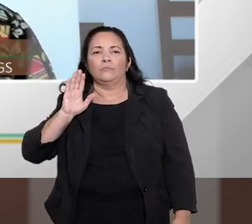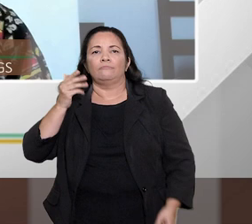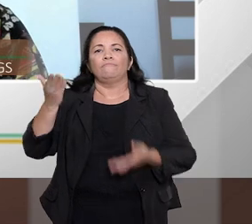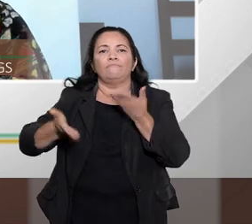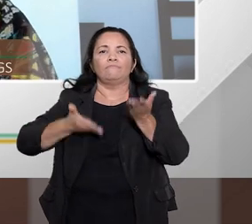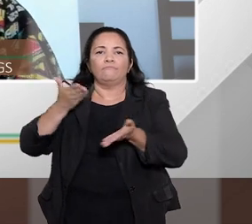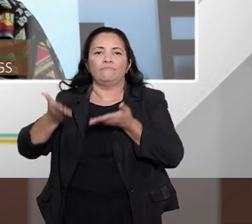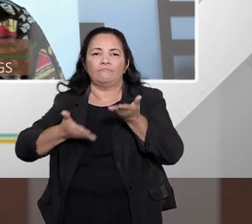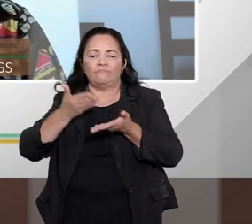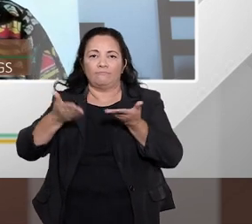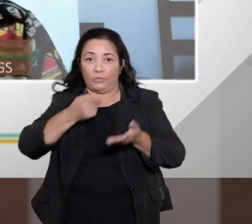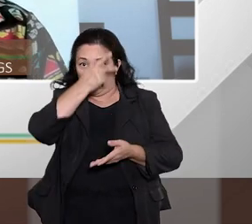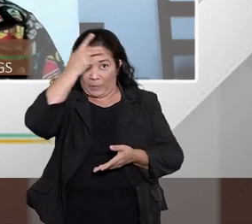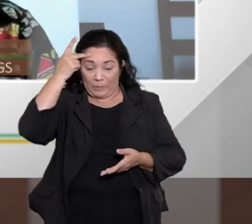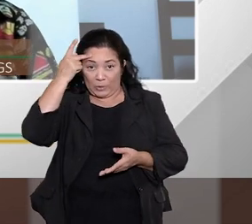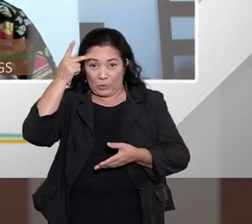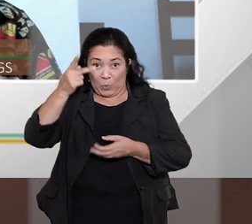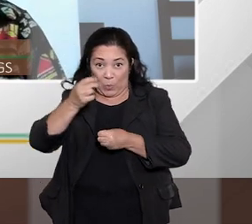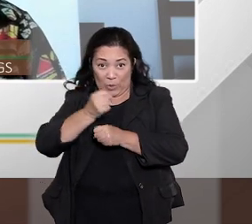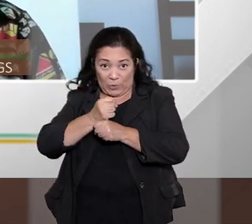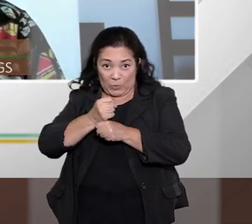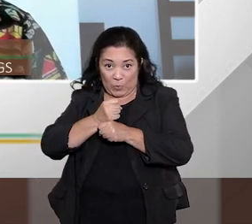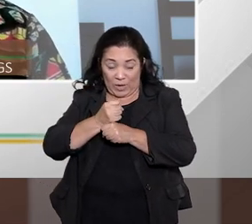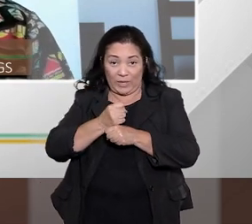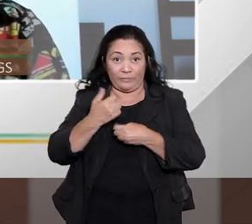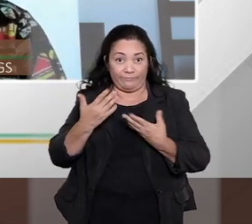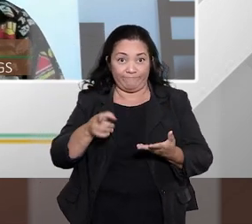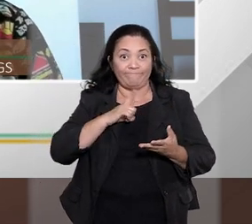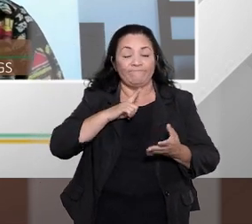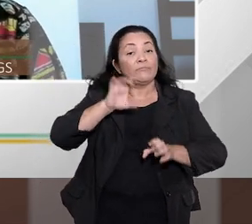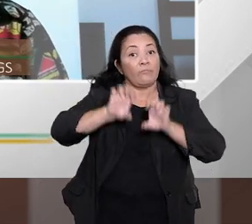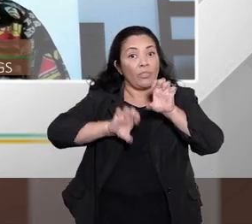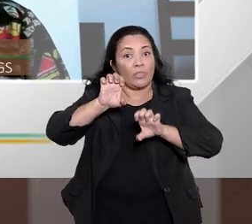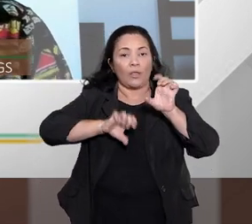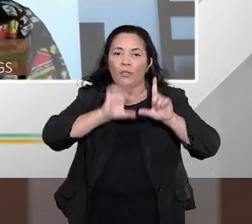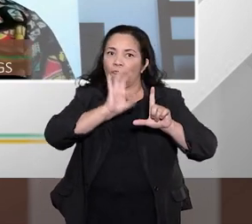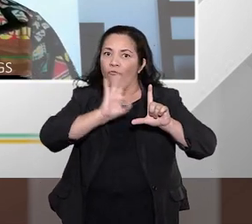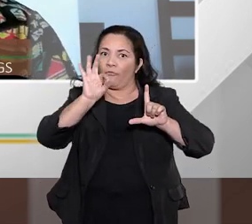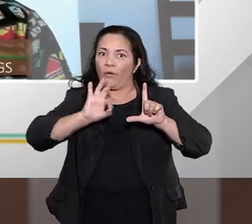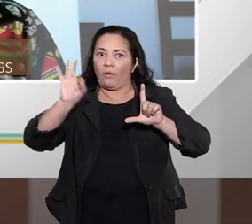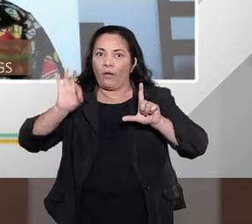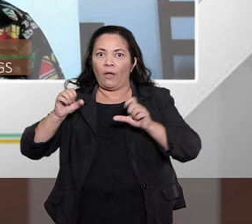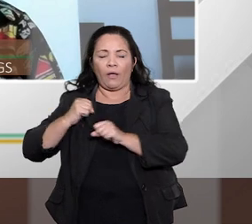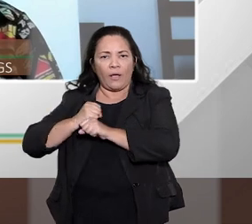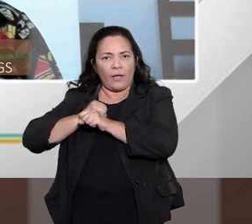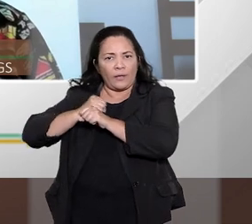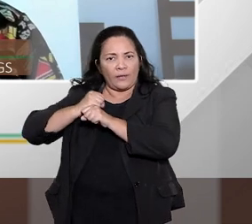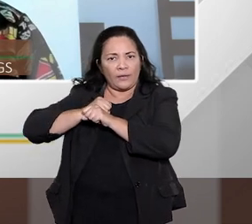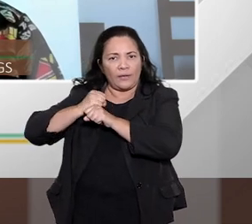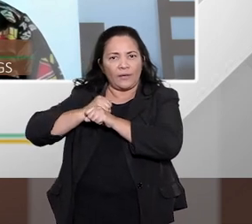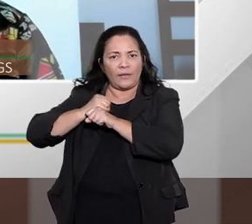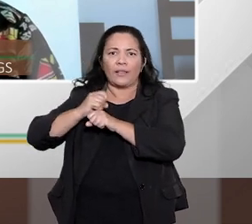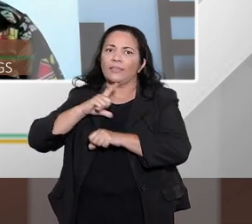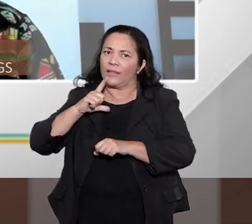atendimentos no ano então eles têm estatísticas de vários anos desse